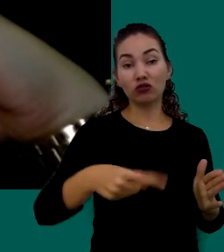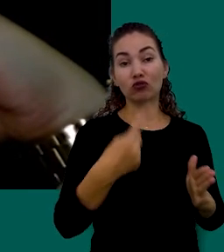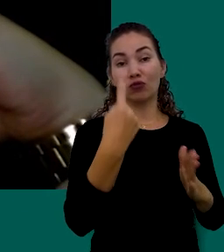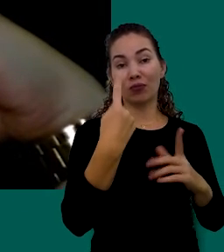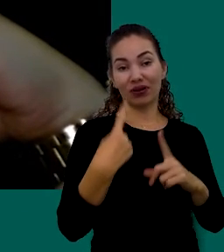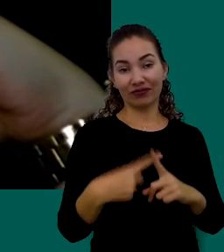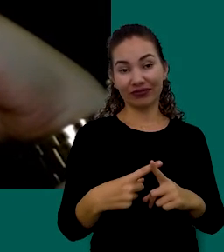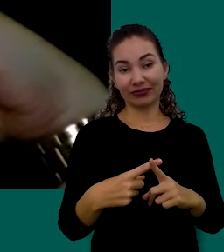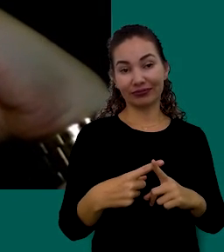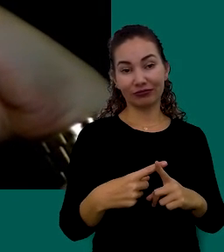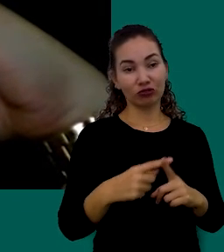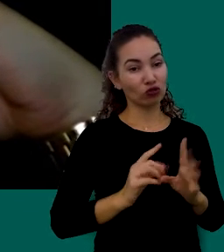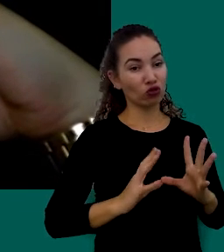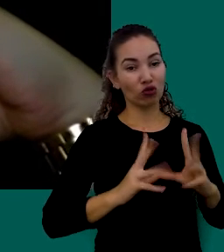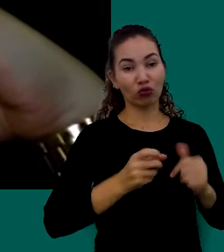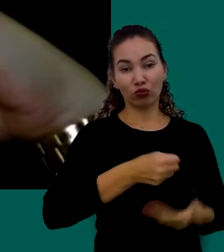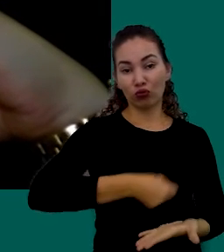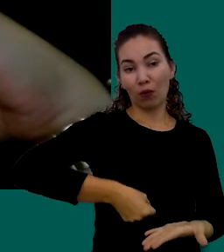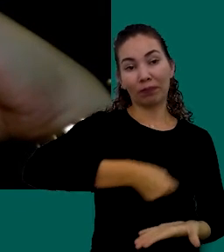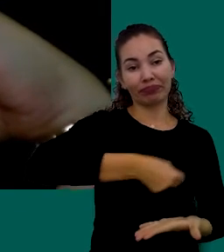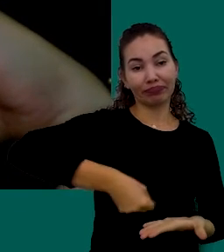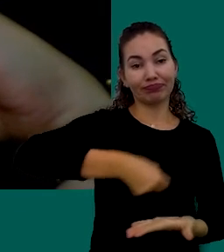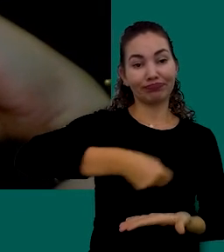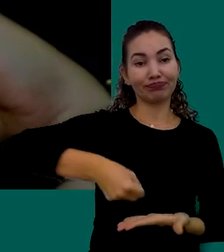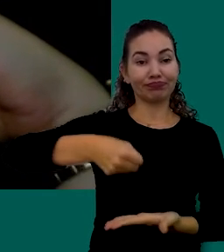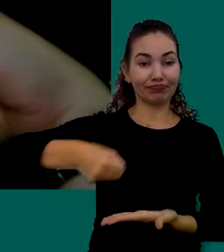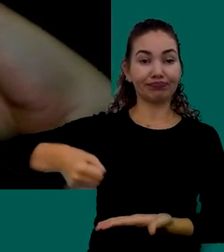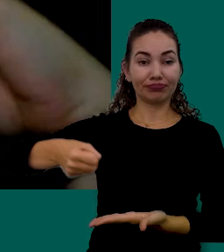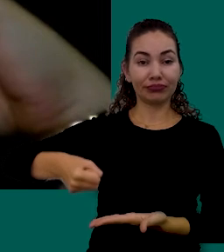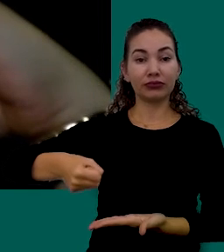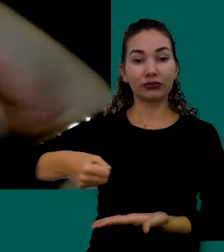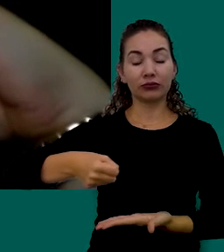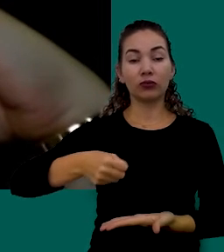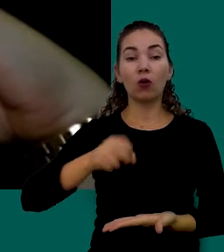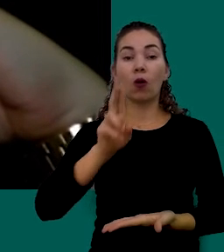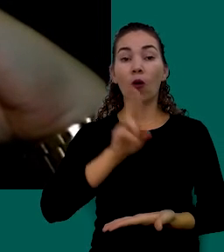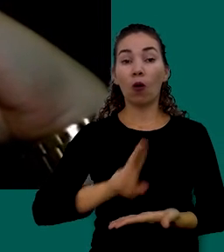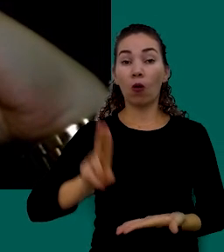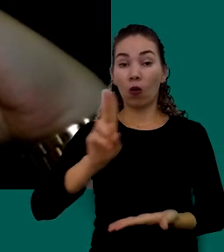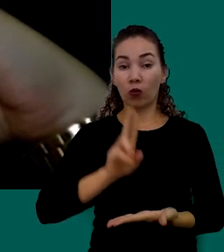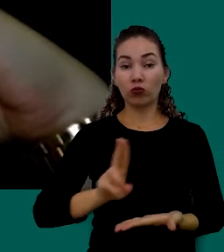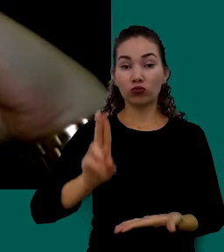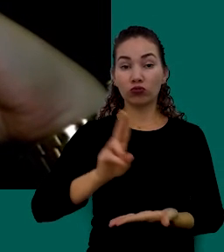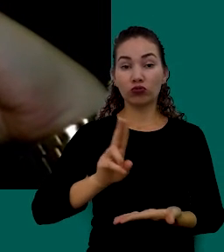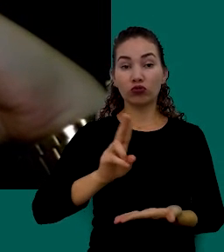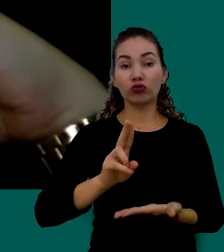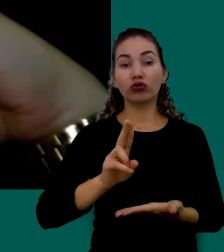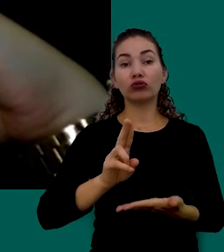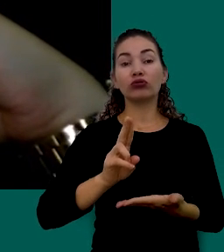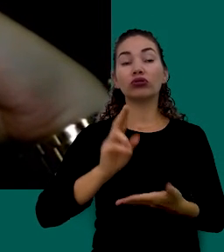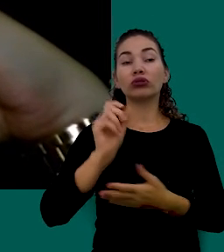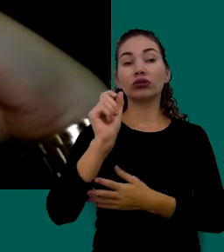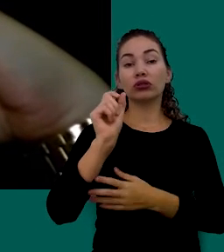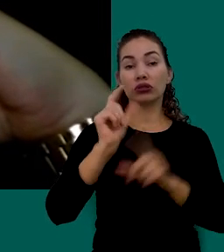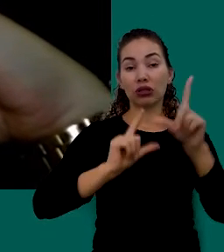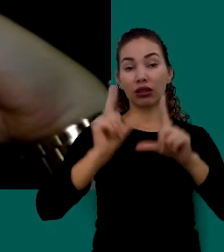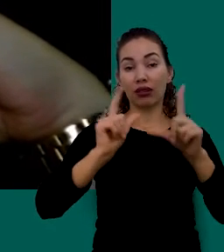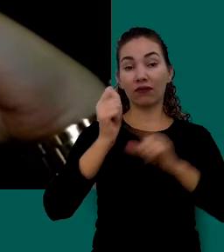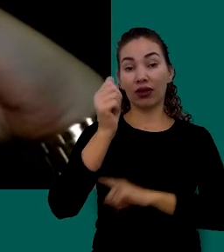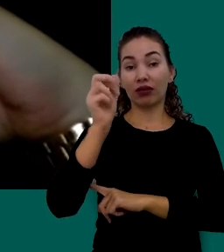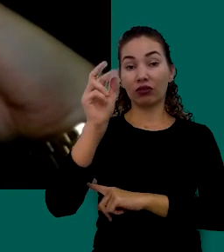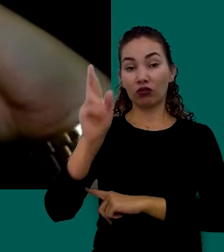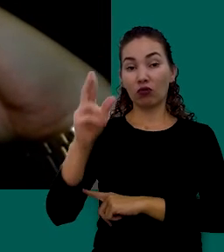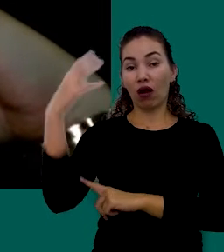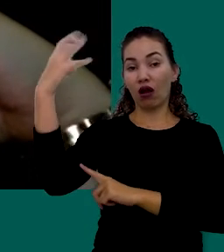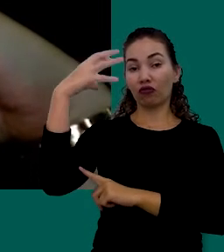Vez No Temporizador Utilize Os Temporizadores Da Televisão E Do Ar Condicionado